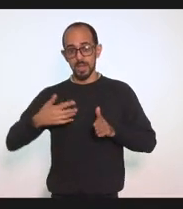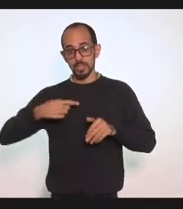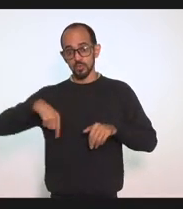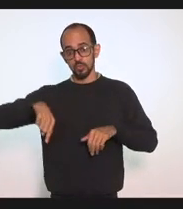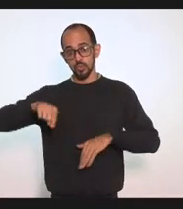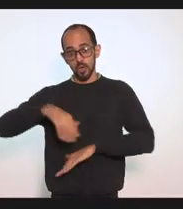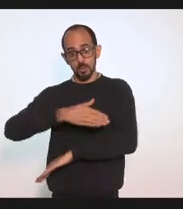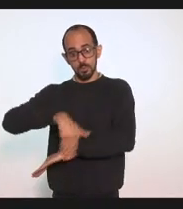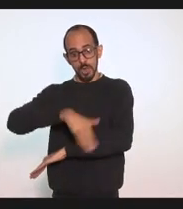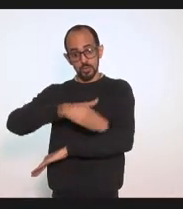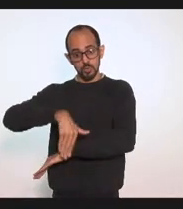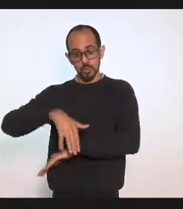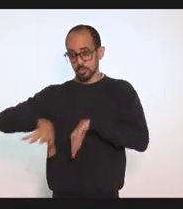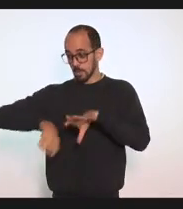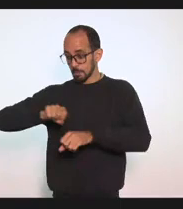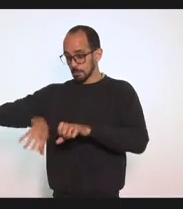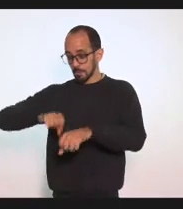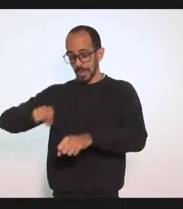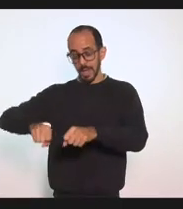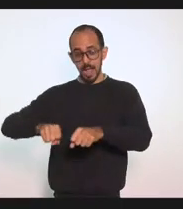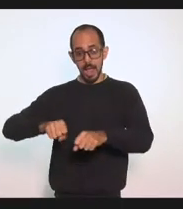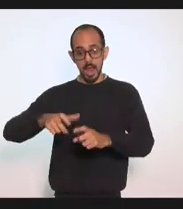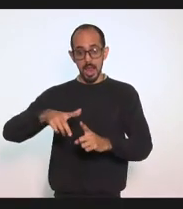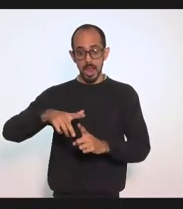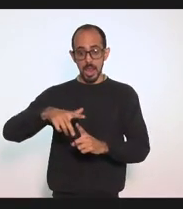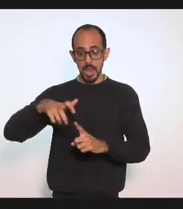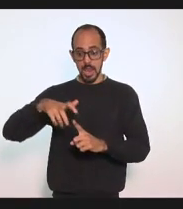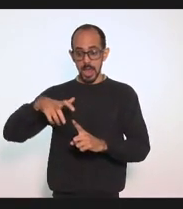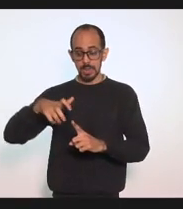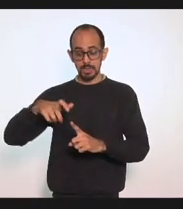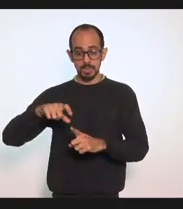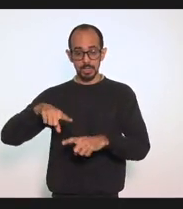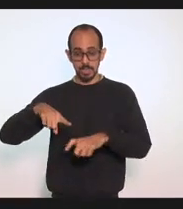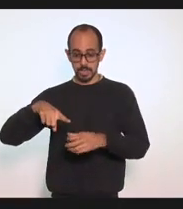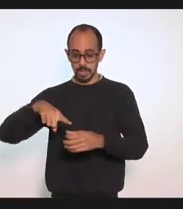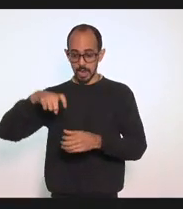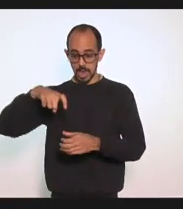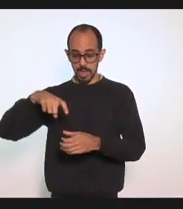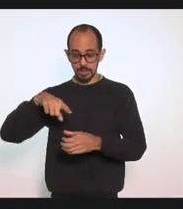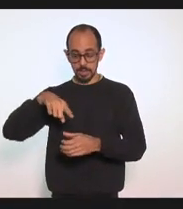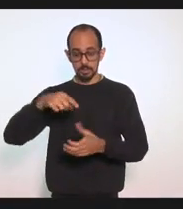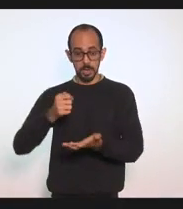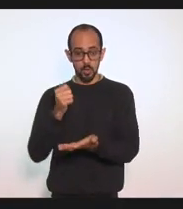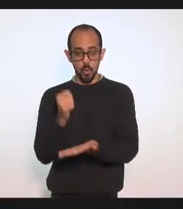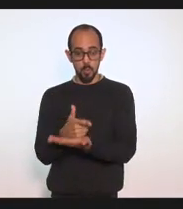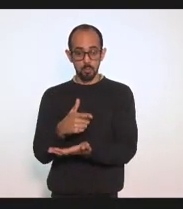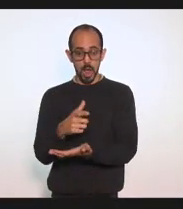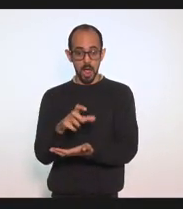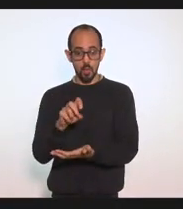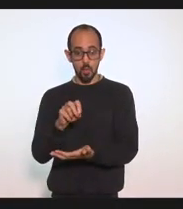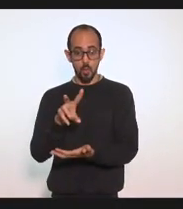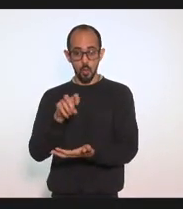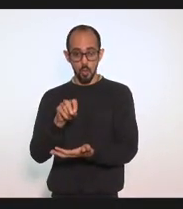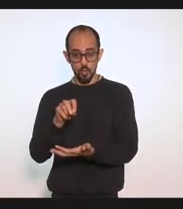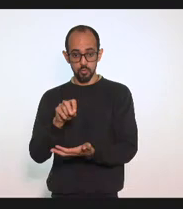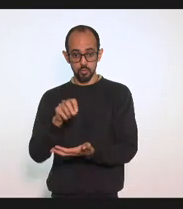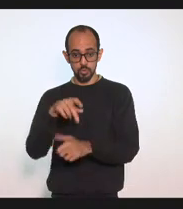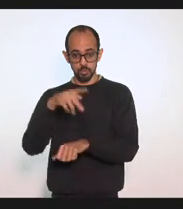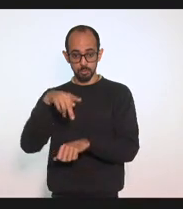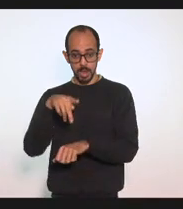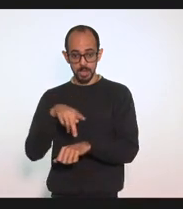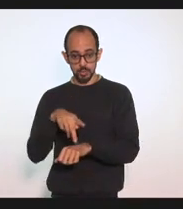ruas escatar latas, senhor presidente, para ter dinheiro para comprar um ovo de Páscoa, um bombom, um chocolate.